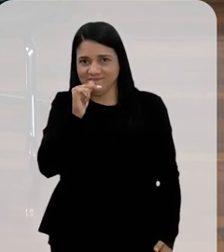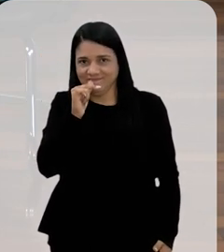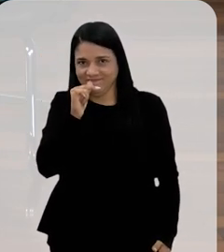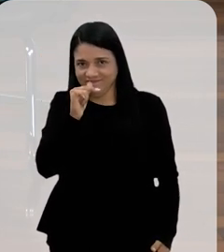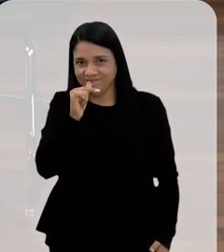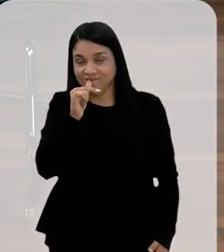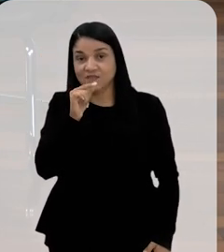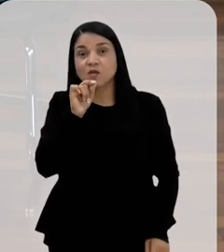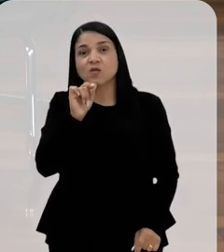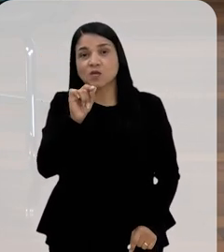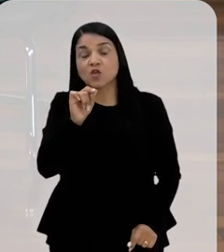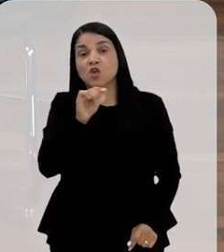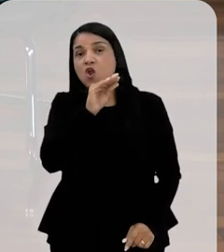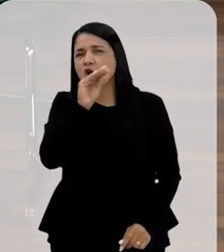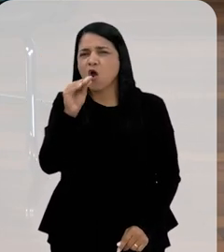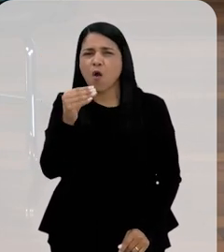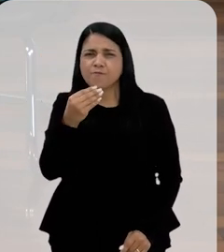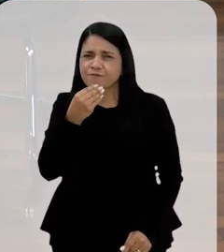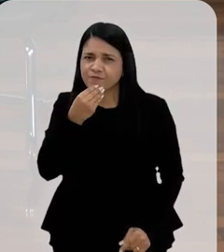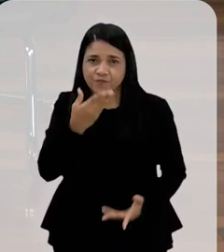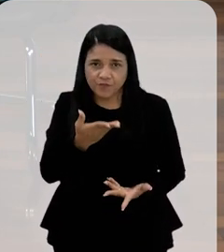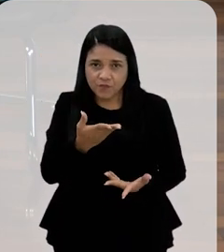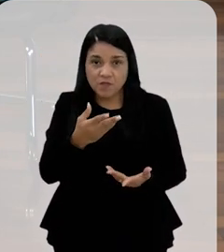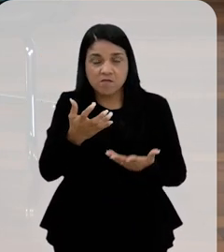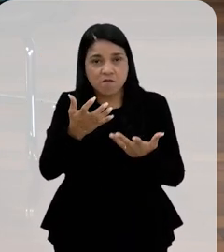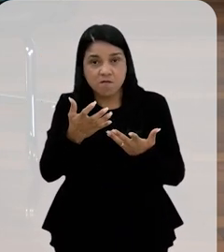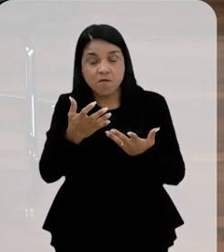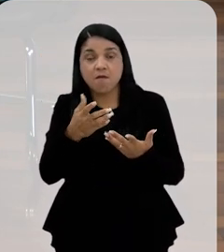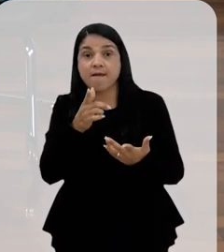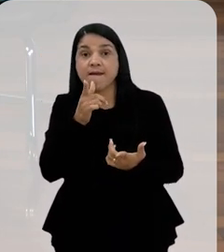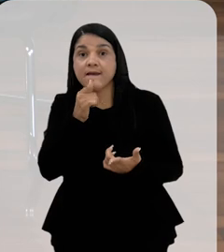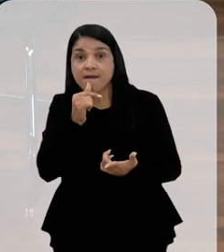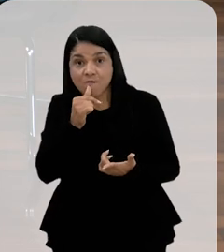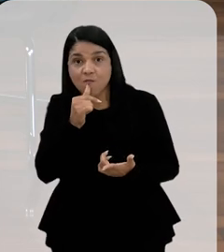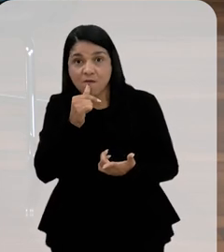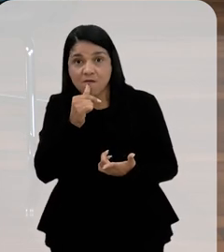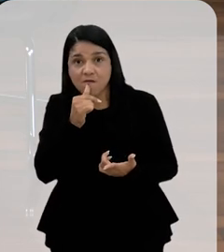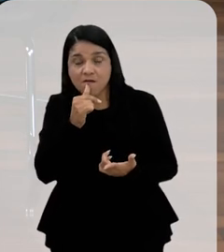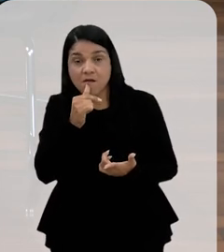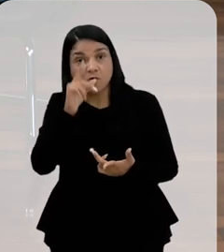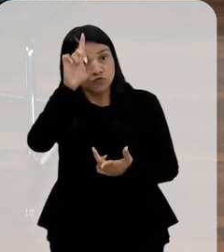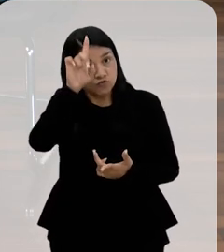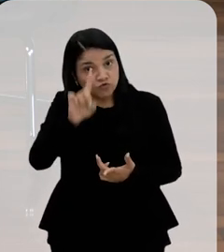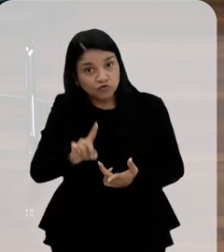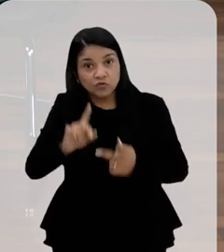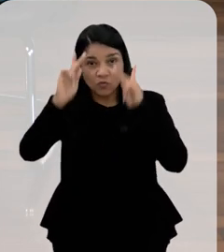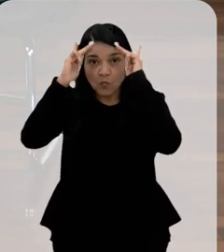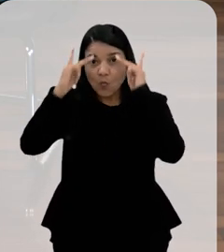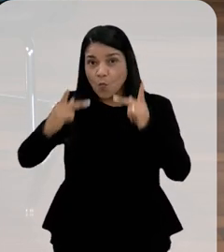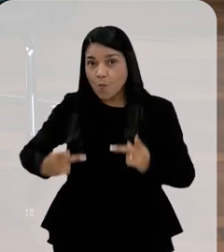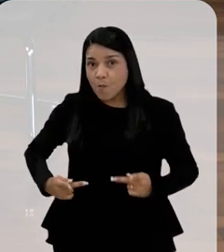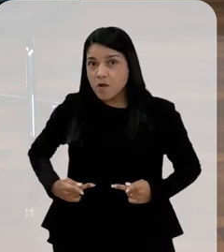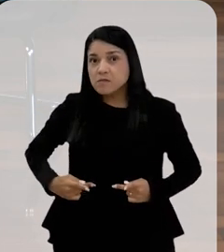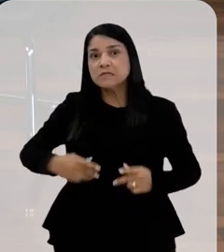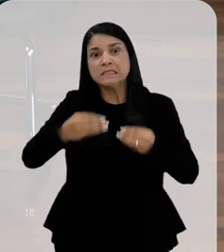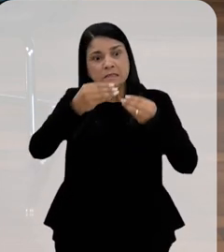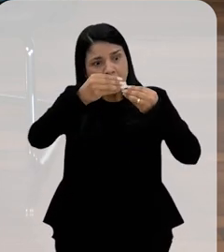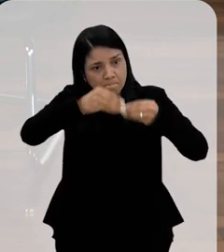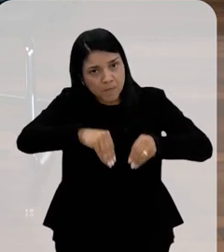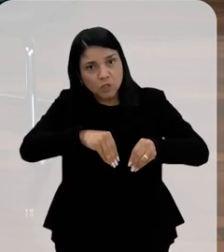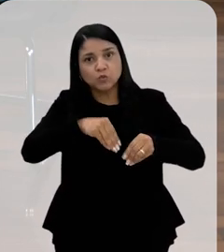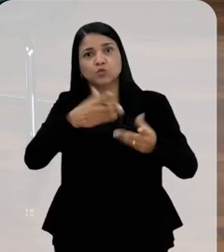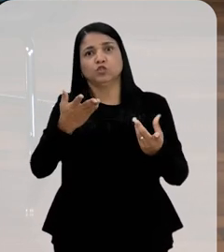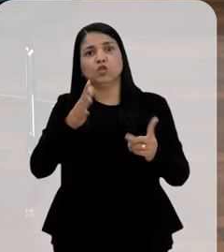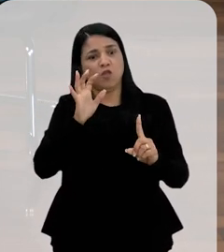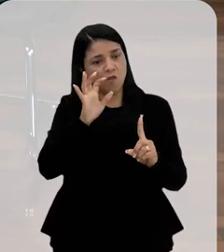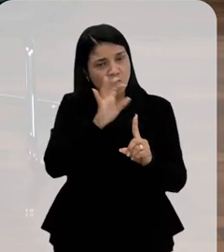obviamente, aquele que espera por esse consumo, há de se entender que esse é um direito humano e que afeta diretamente,